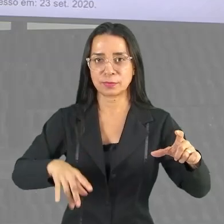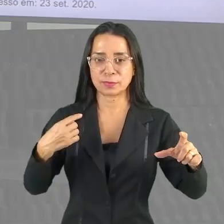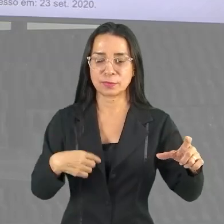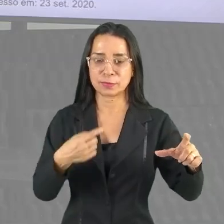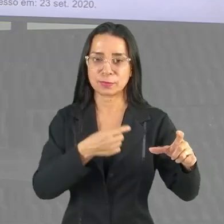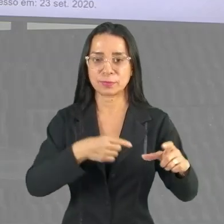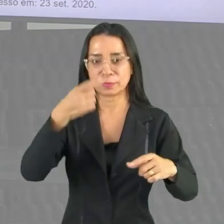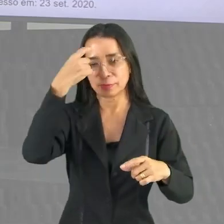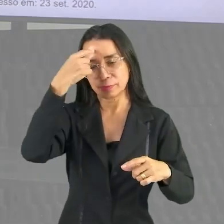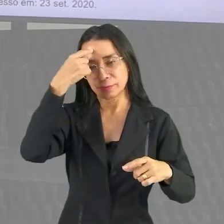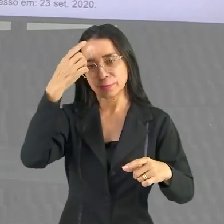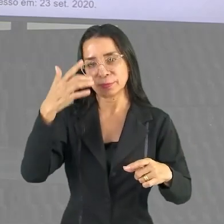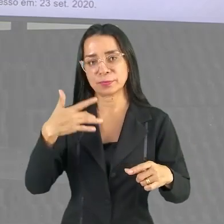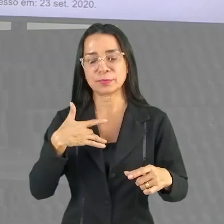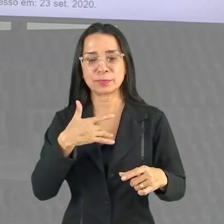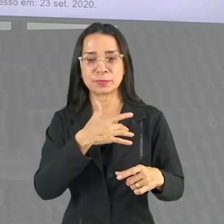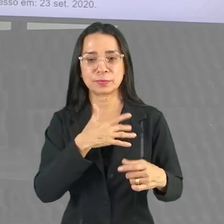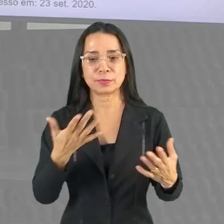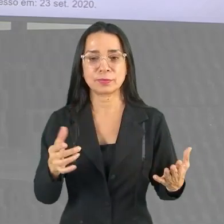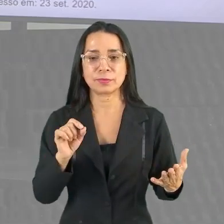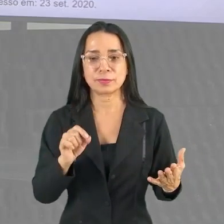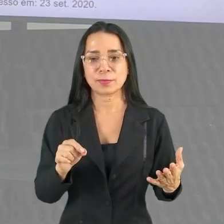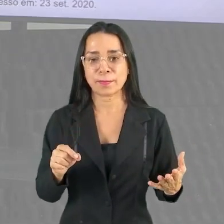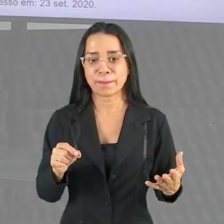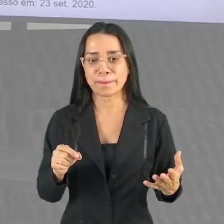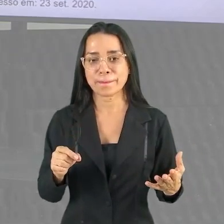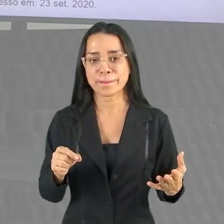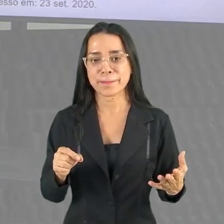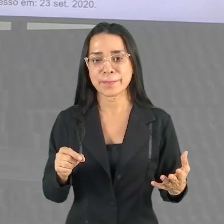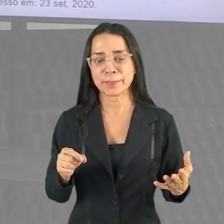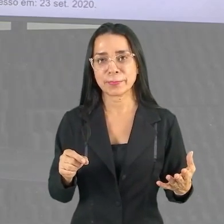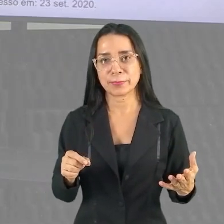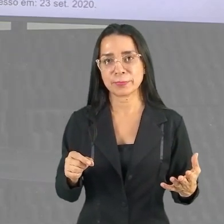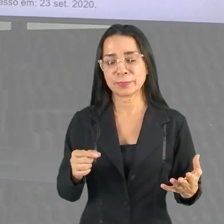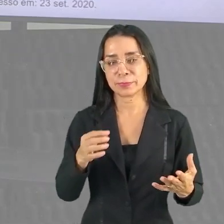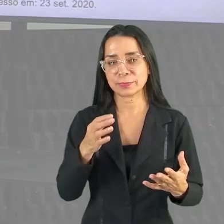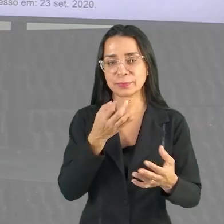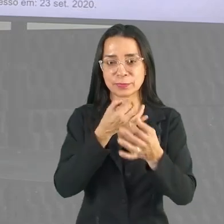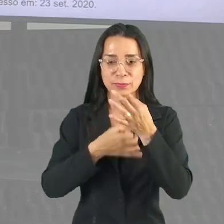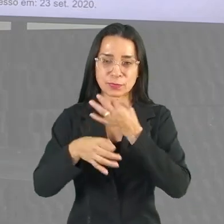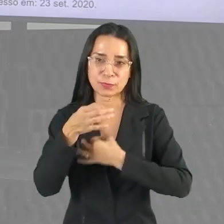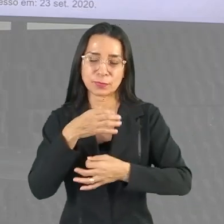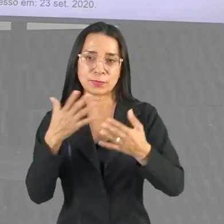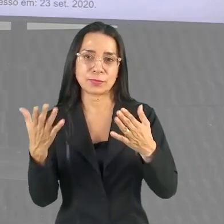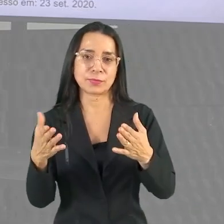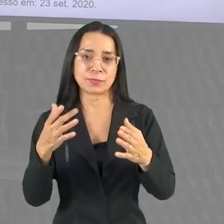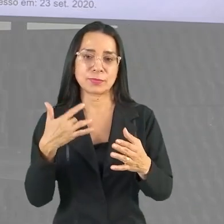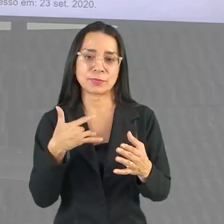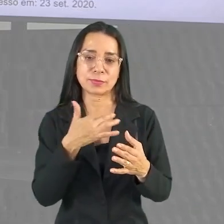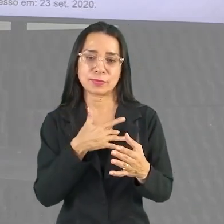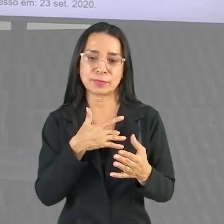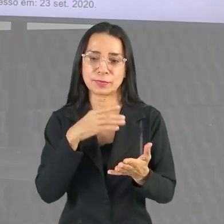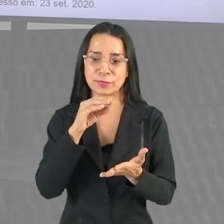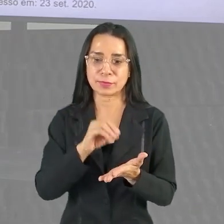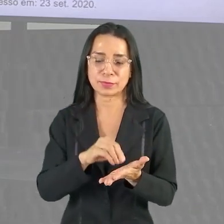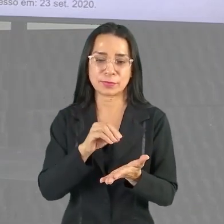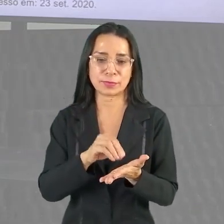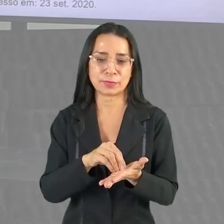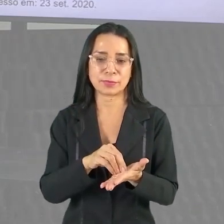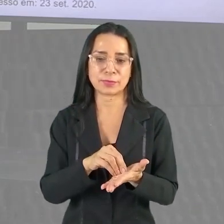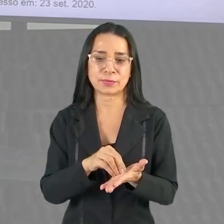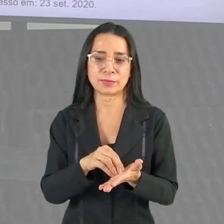ideia de saúde, ao invés de acharmos que a saúde é apenas a não existência de